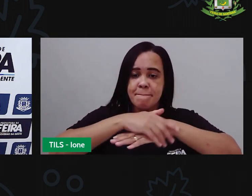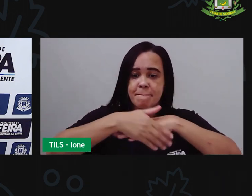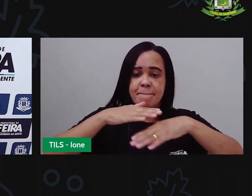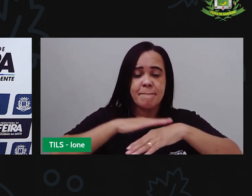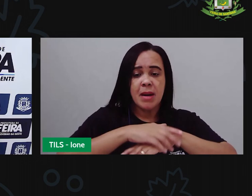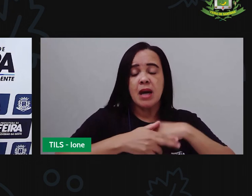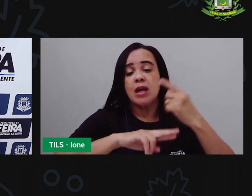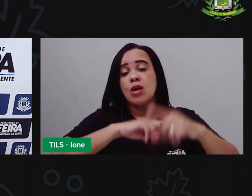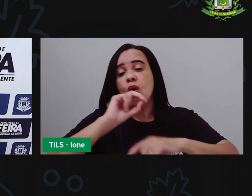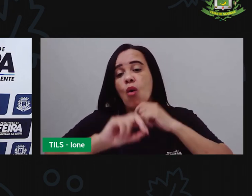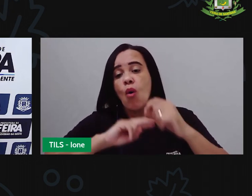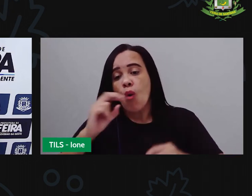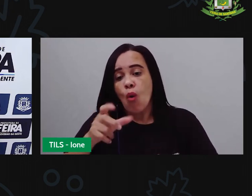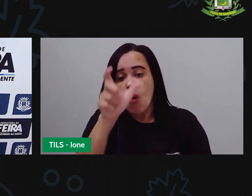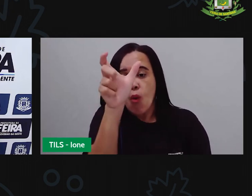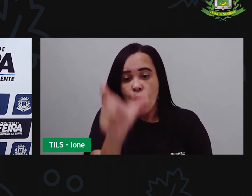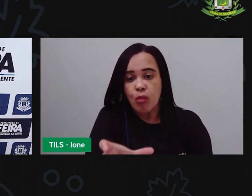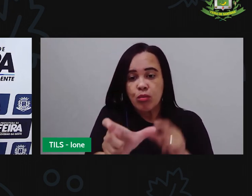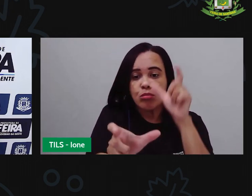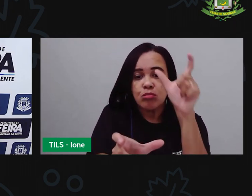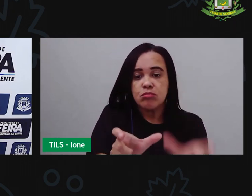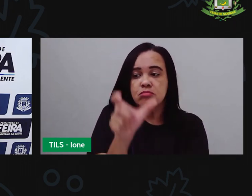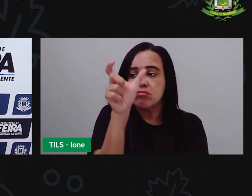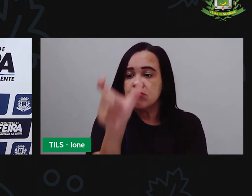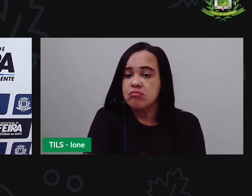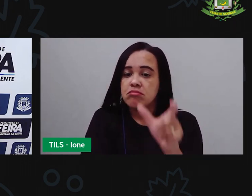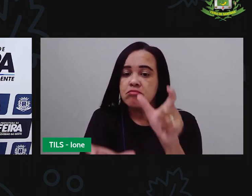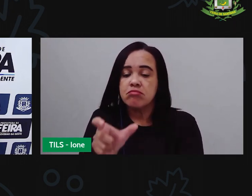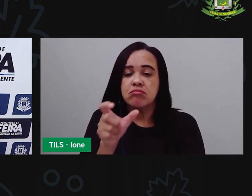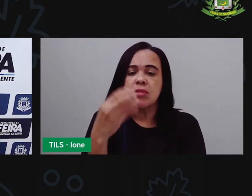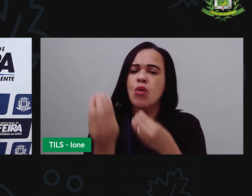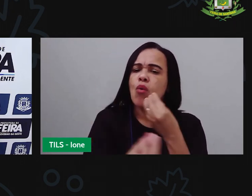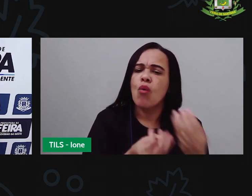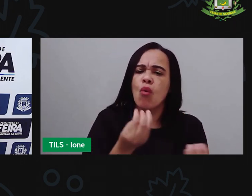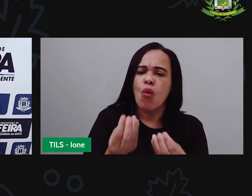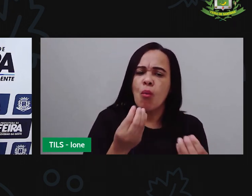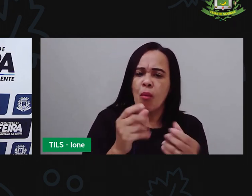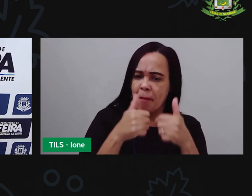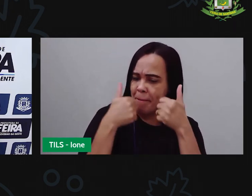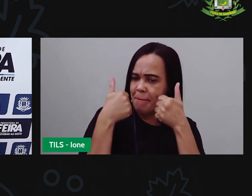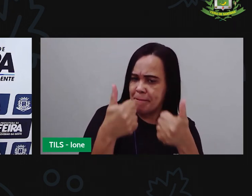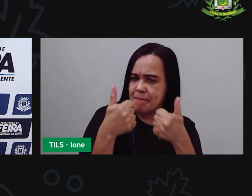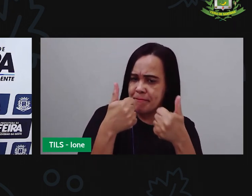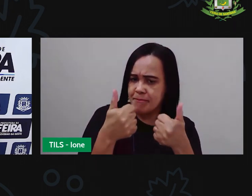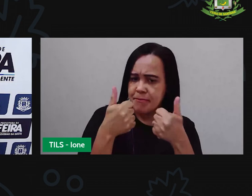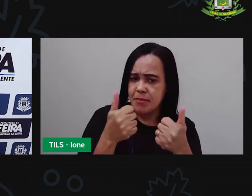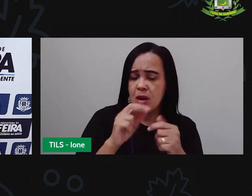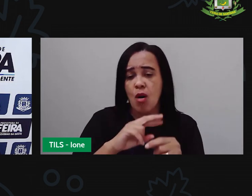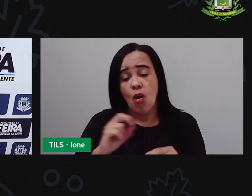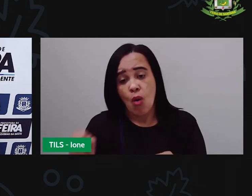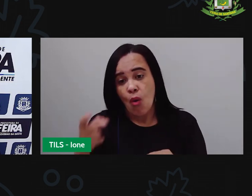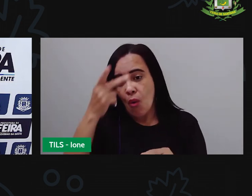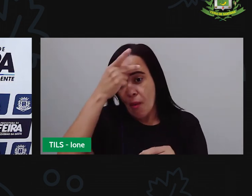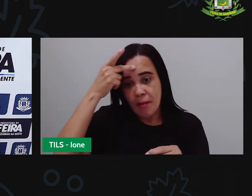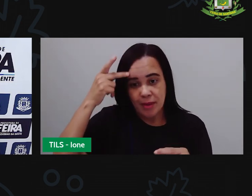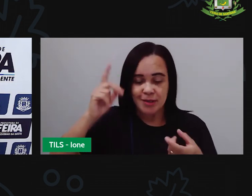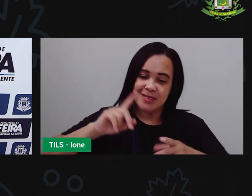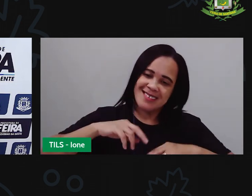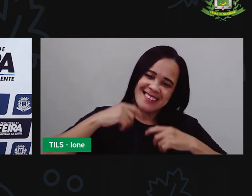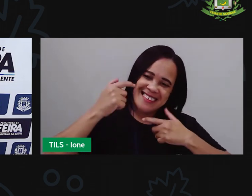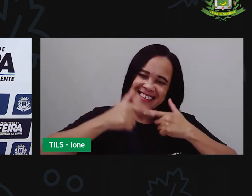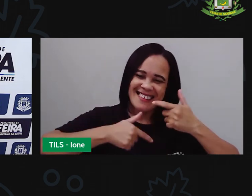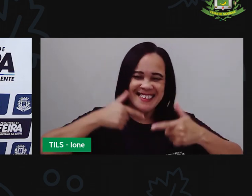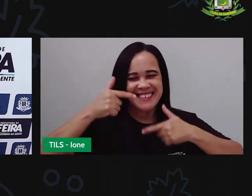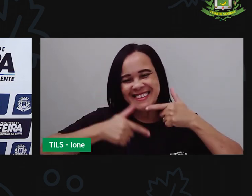personalidade se é uma pessoa otimista se uma pessoa sorridente se é uma pessoa